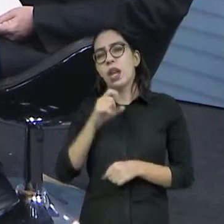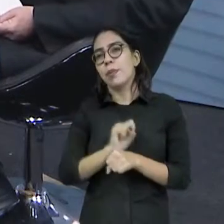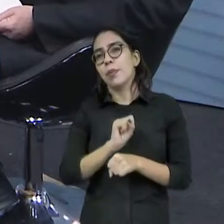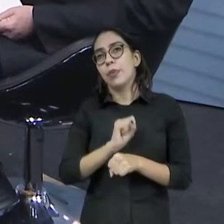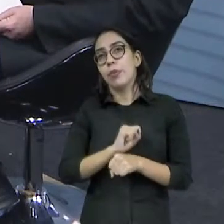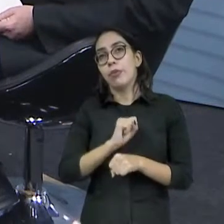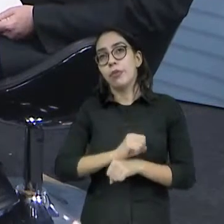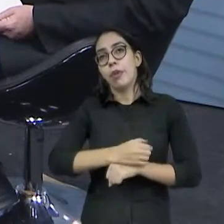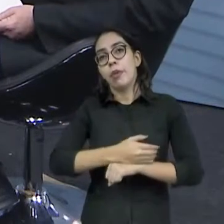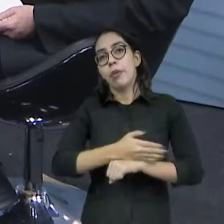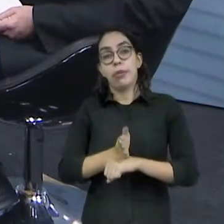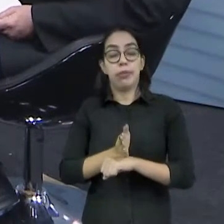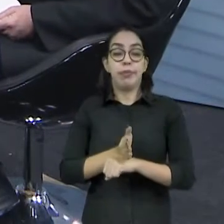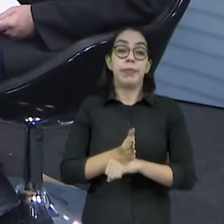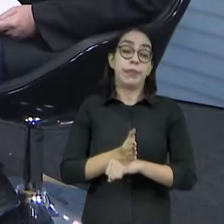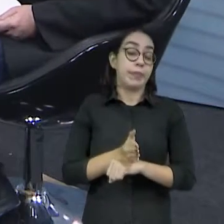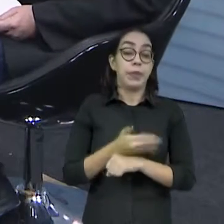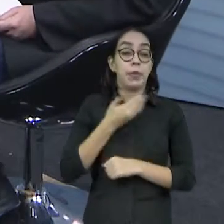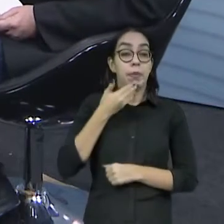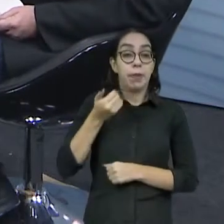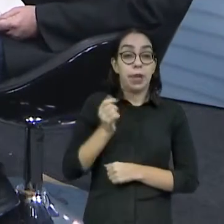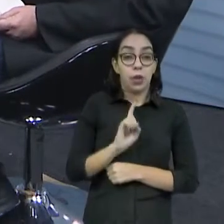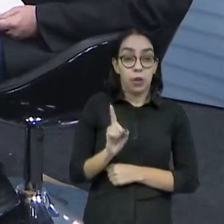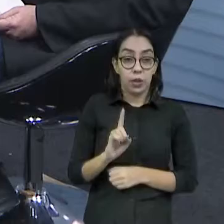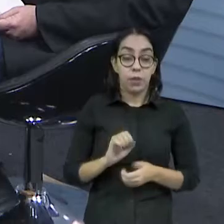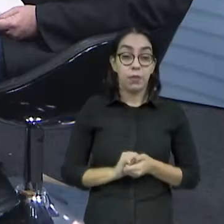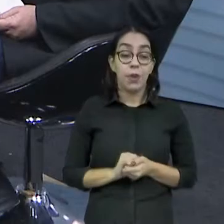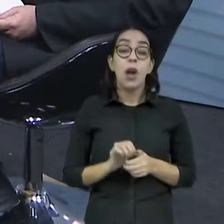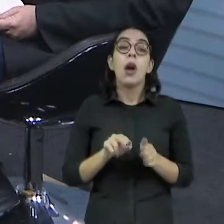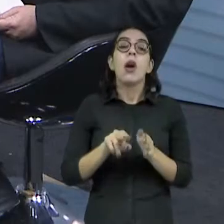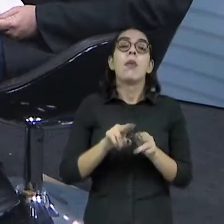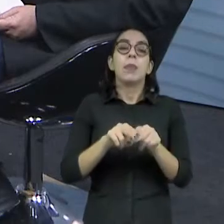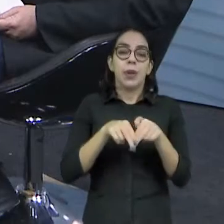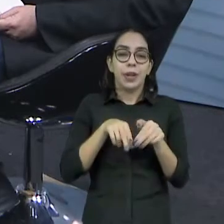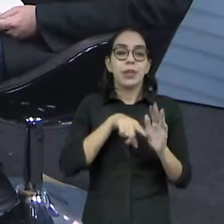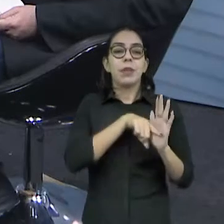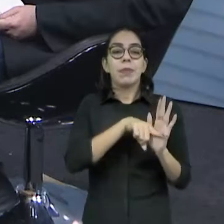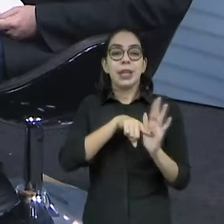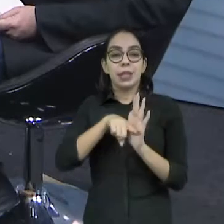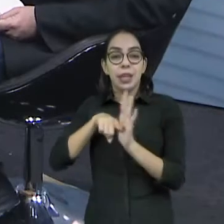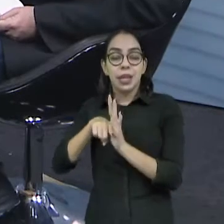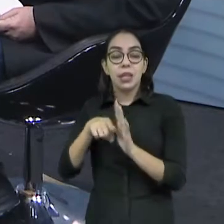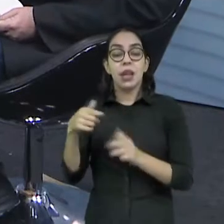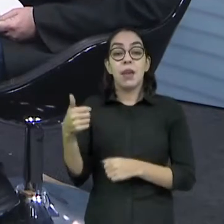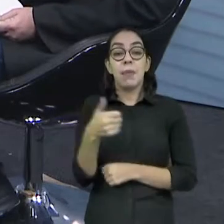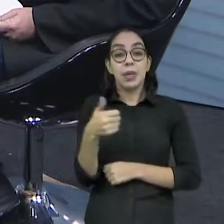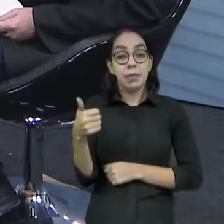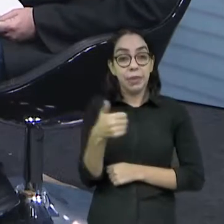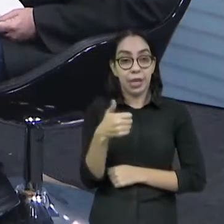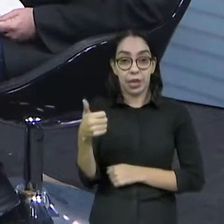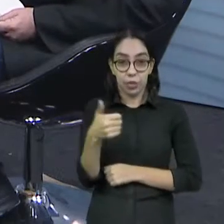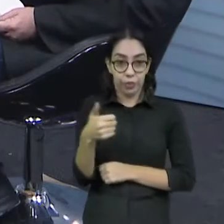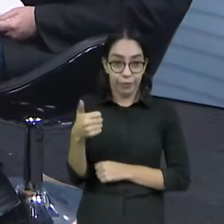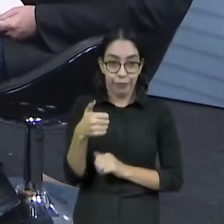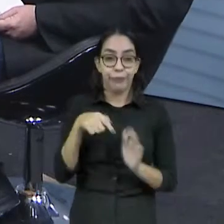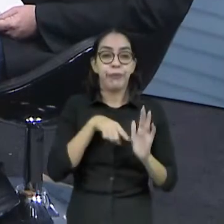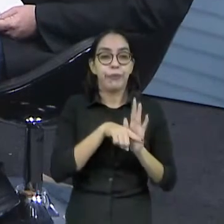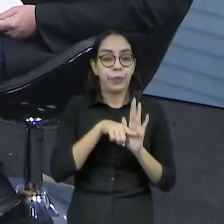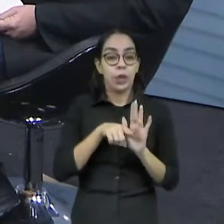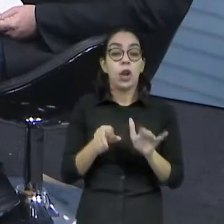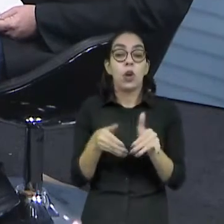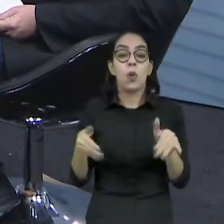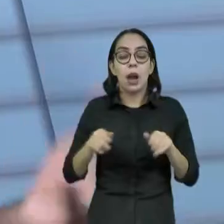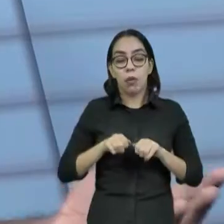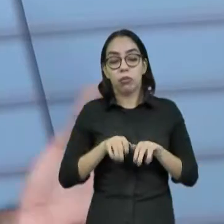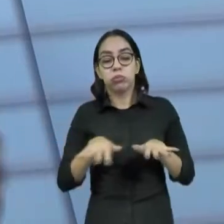diálogo? Por isso o mapeamento, para a gente poder entender qual é papel de cada um, qual é a capacidade de cada um, que programas cada um já tem e que a gente possa